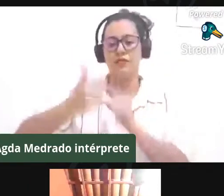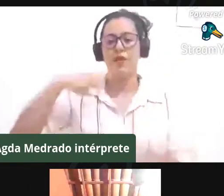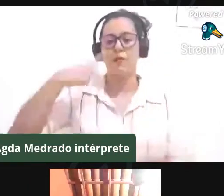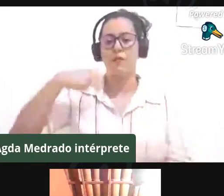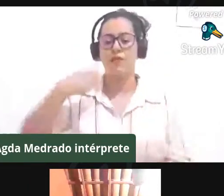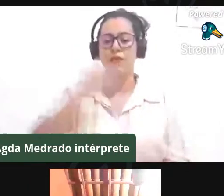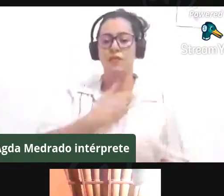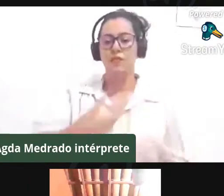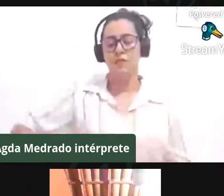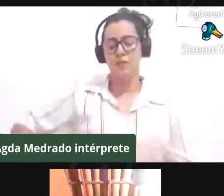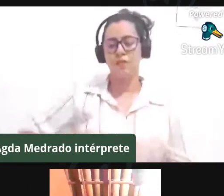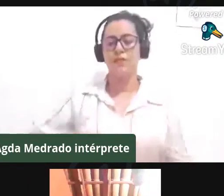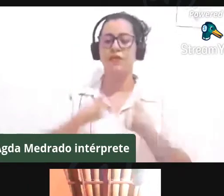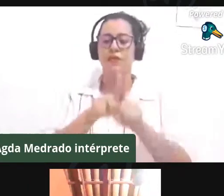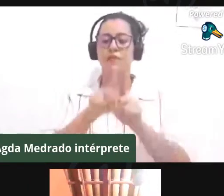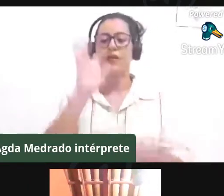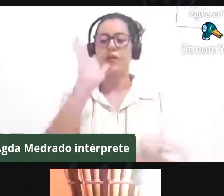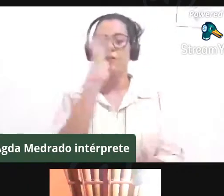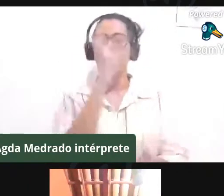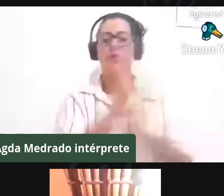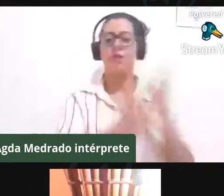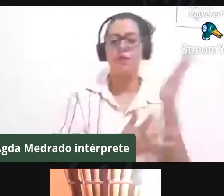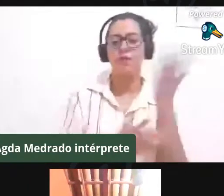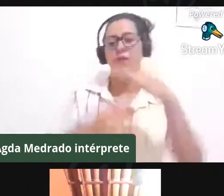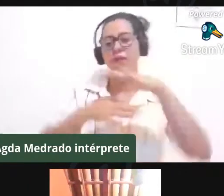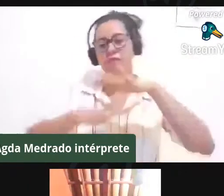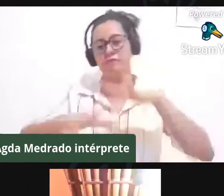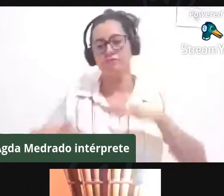Valéria, você pode... Obrigado.